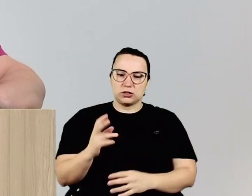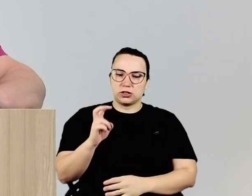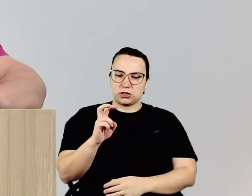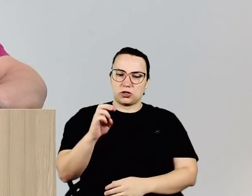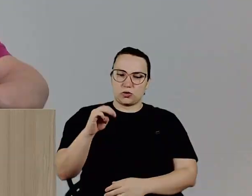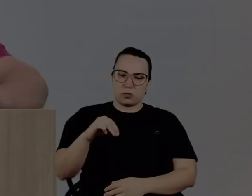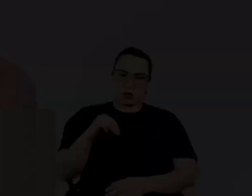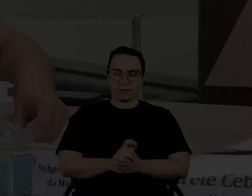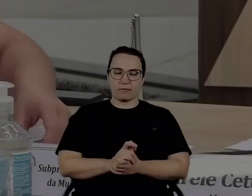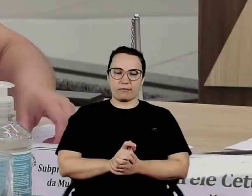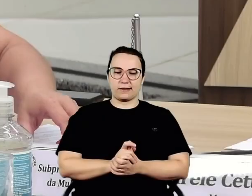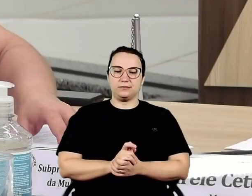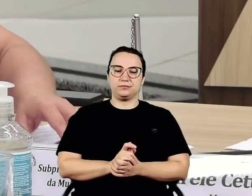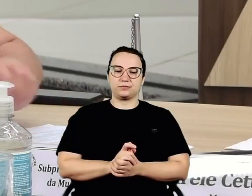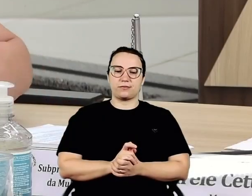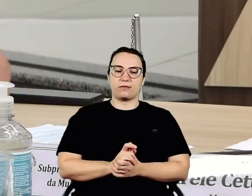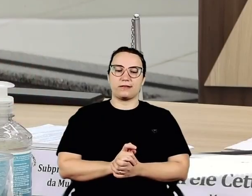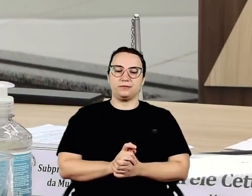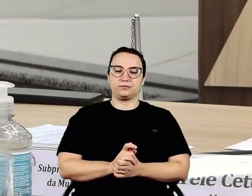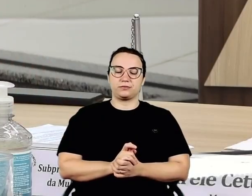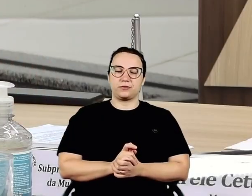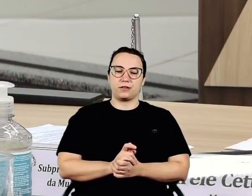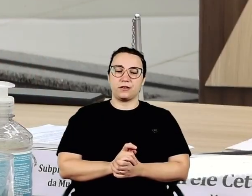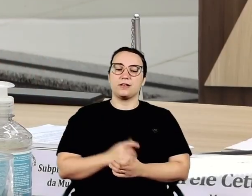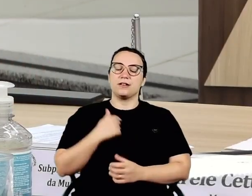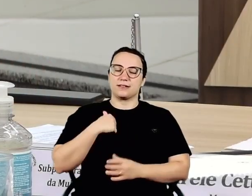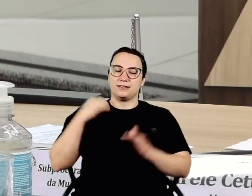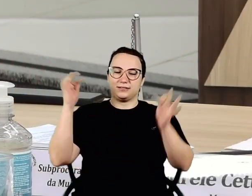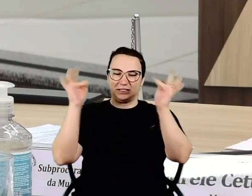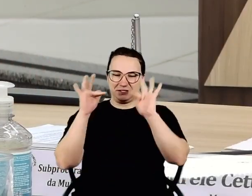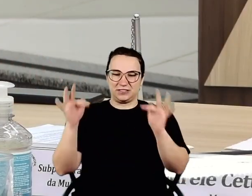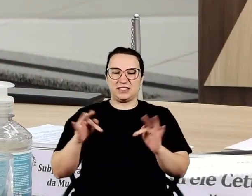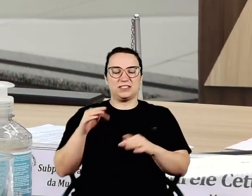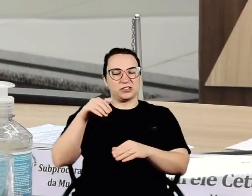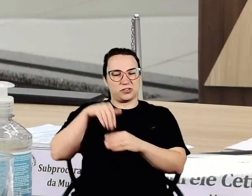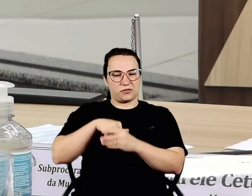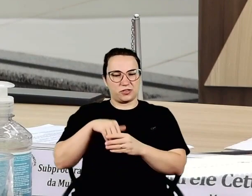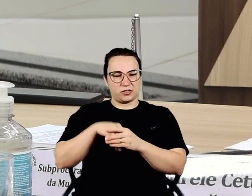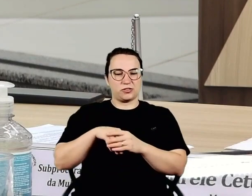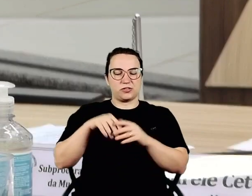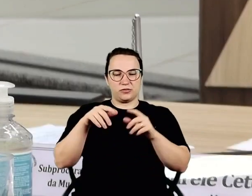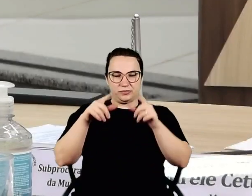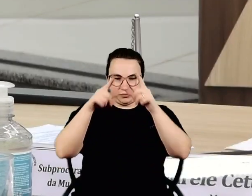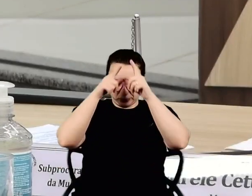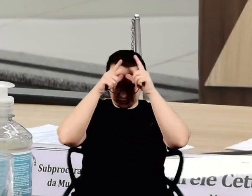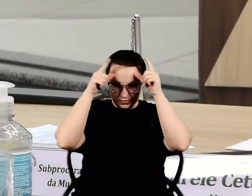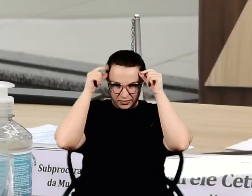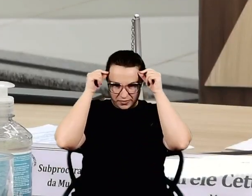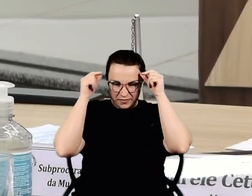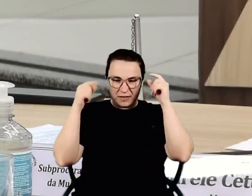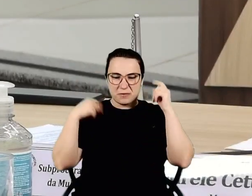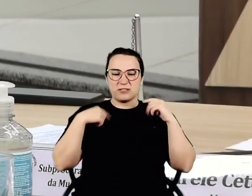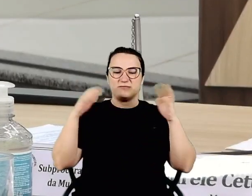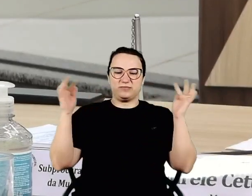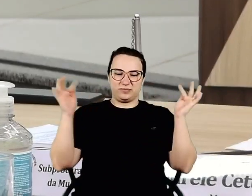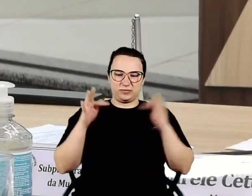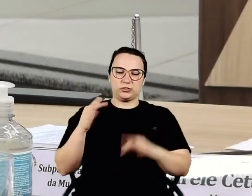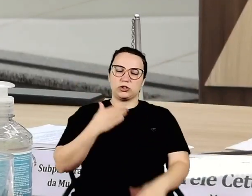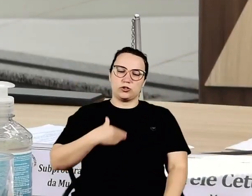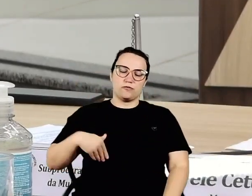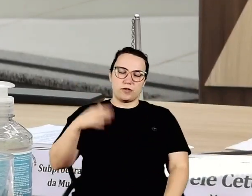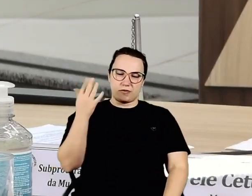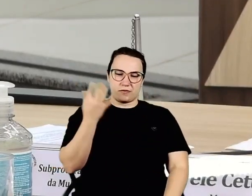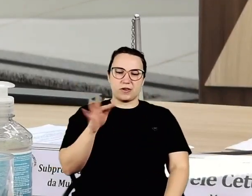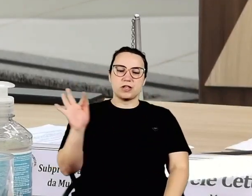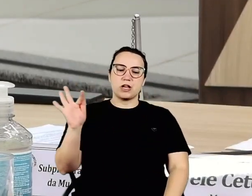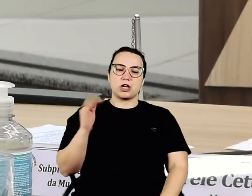obrigado, presidente. Falar que fiquei muito feliz com a votação dos enfermeiros. Sabemos que o governo federal ainda, o